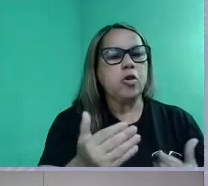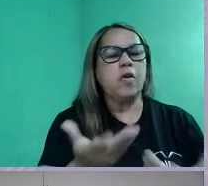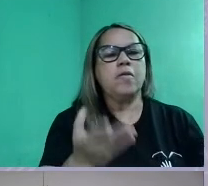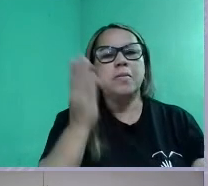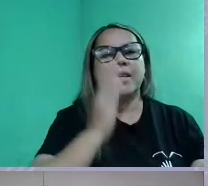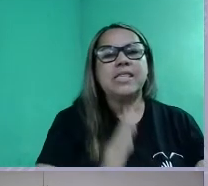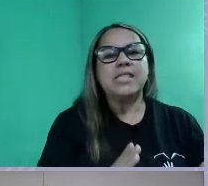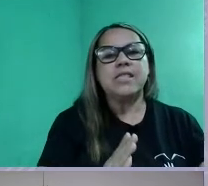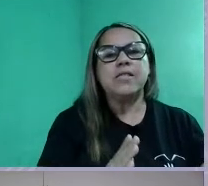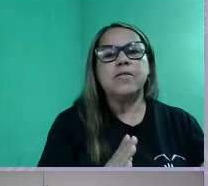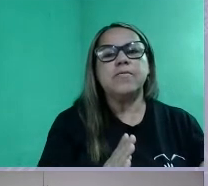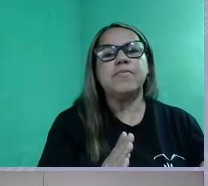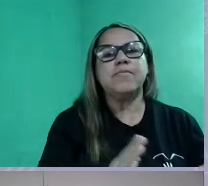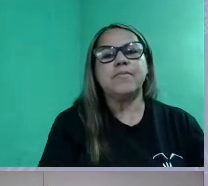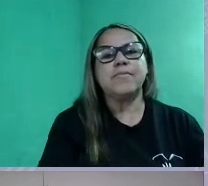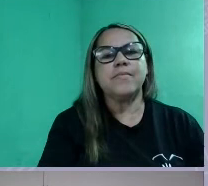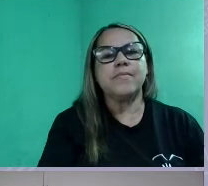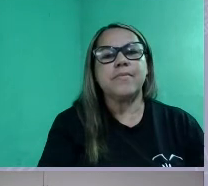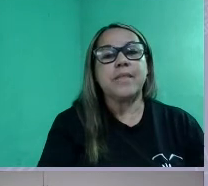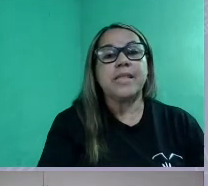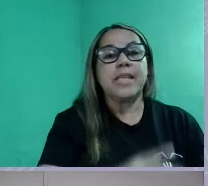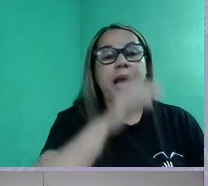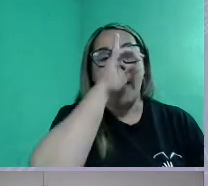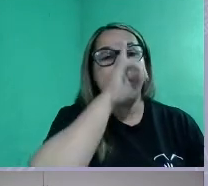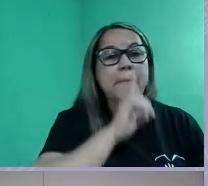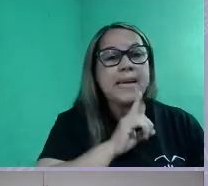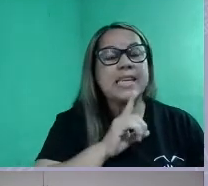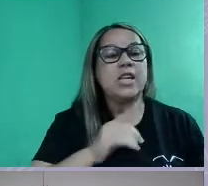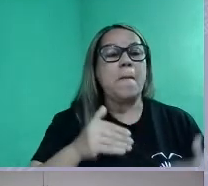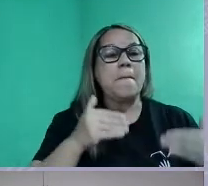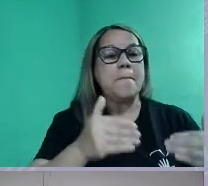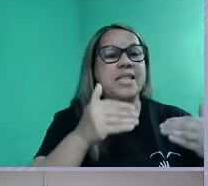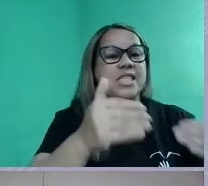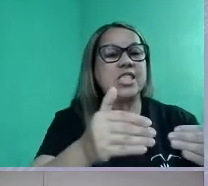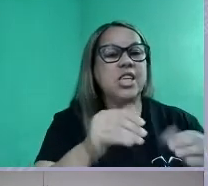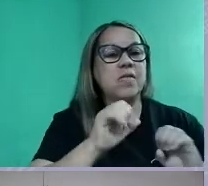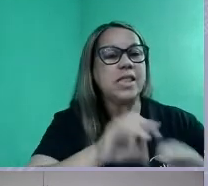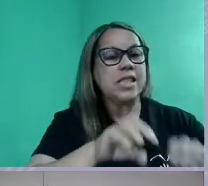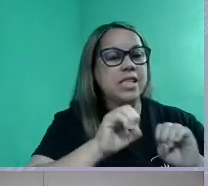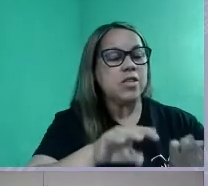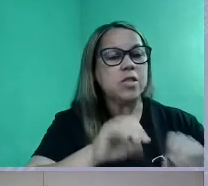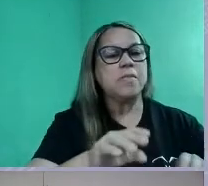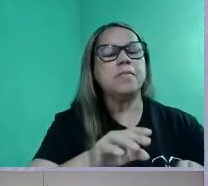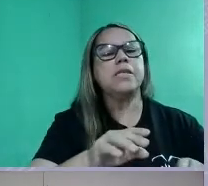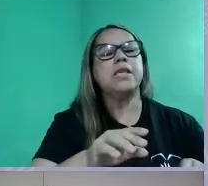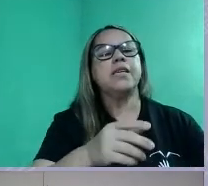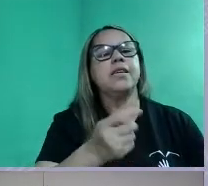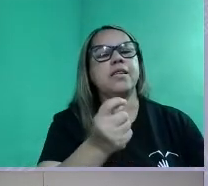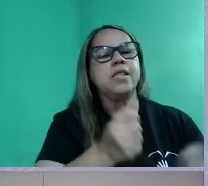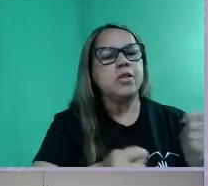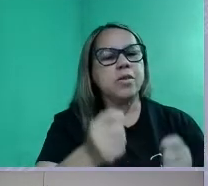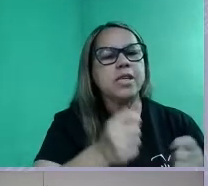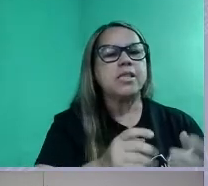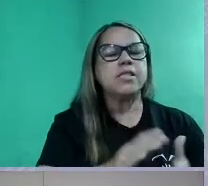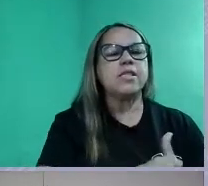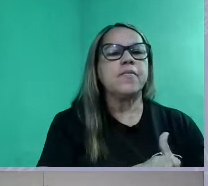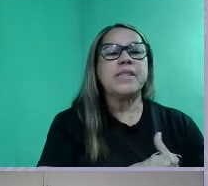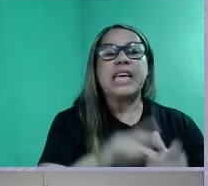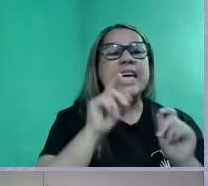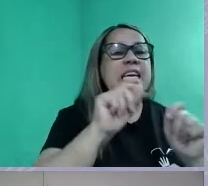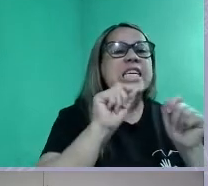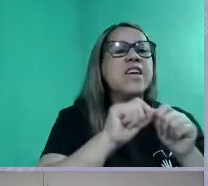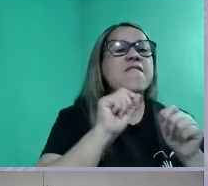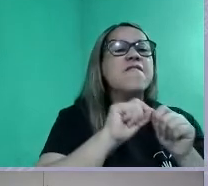Quem é o agente? O Ministério da Economia e da Educação, certo? Esses são os agentes. Quem faz?